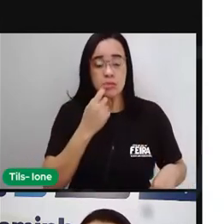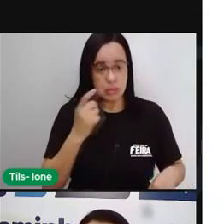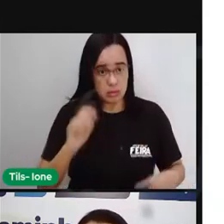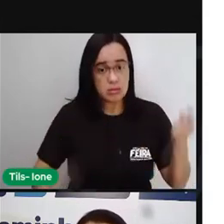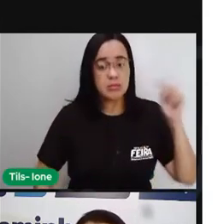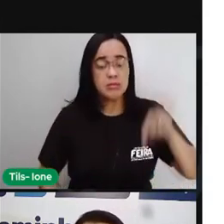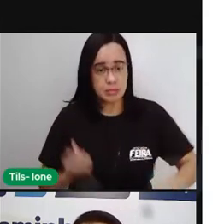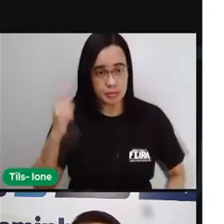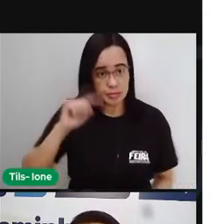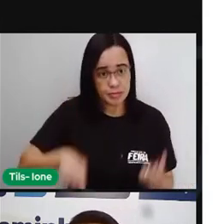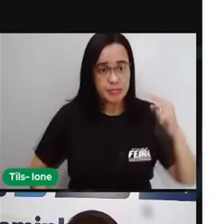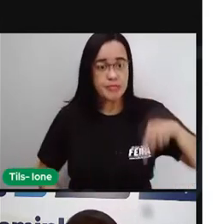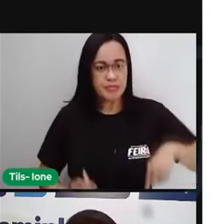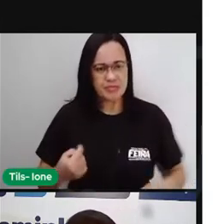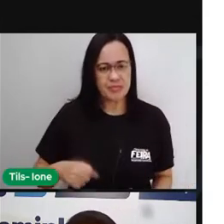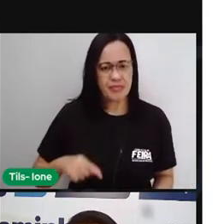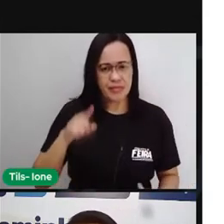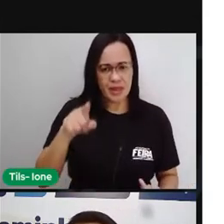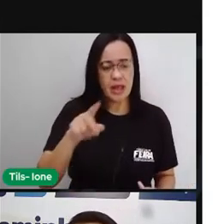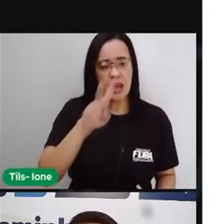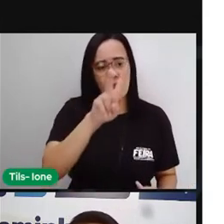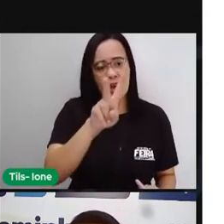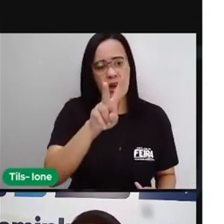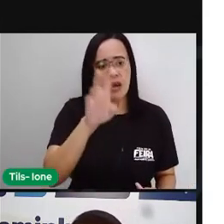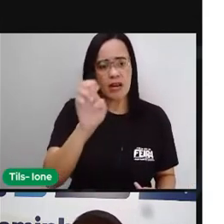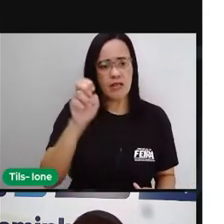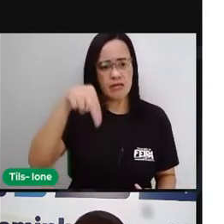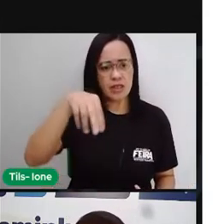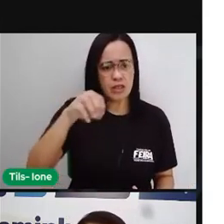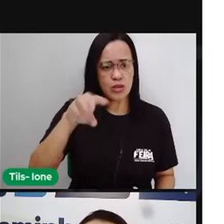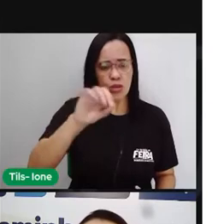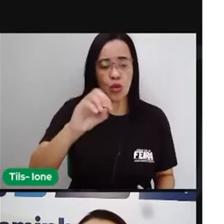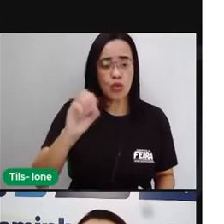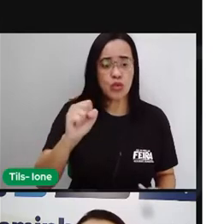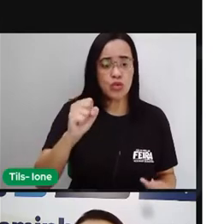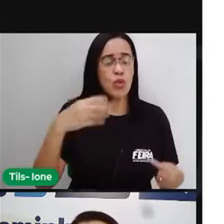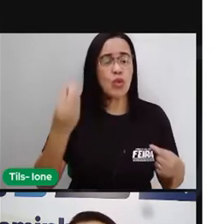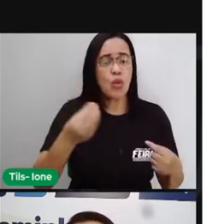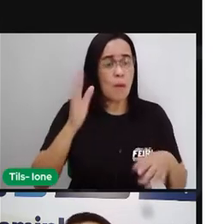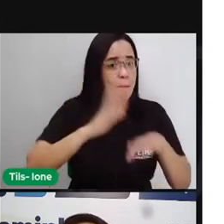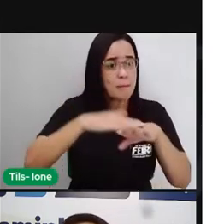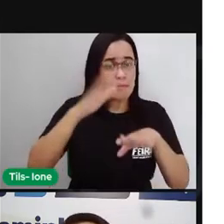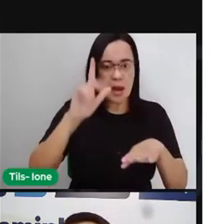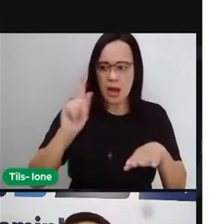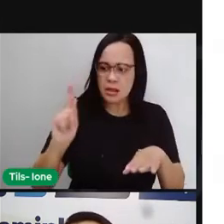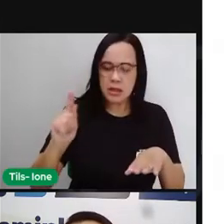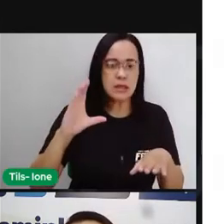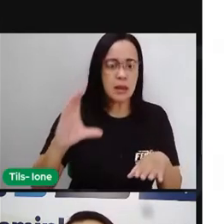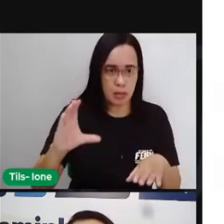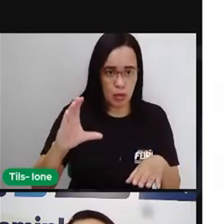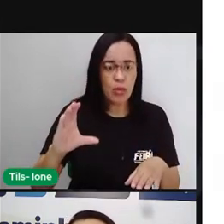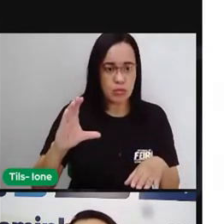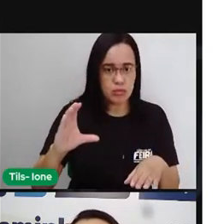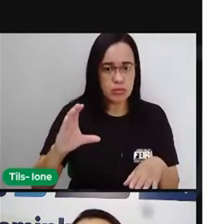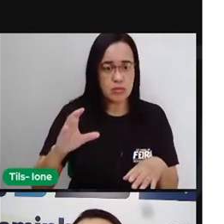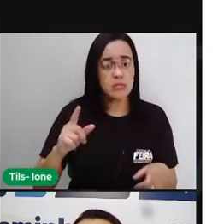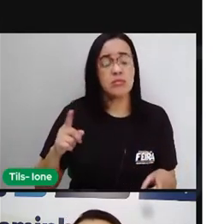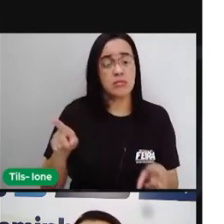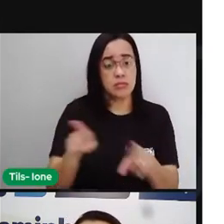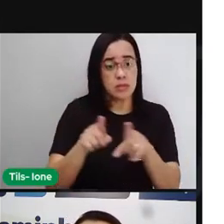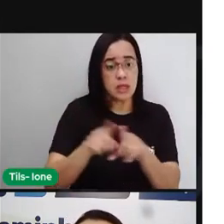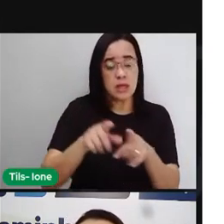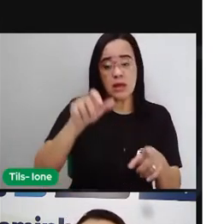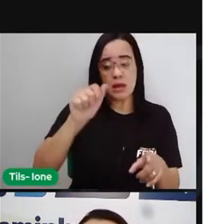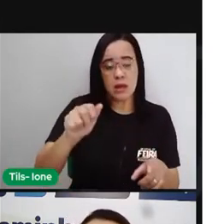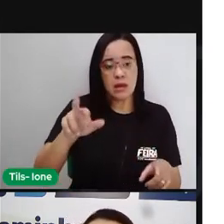que é o sangue aí pobre em oxigênio aí, rico em gás carbônico. E as artérias são responsáveis aí por transportar